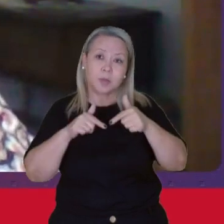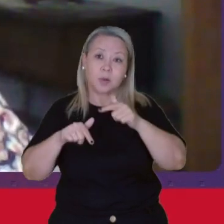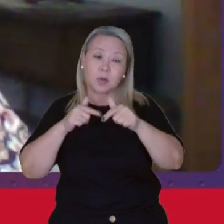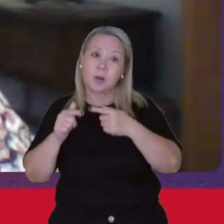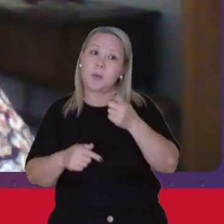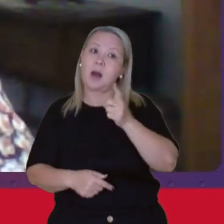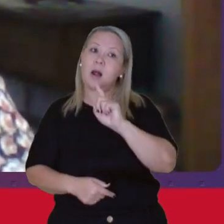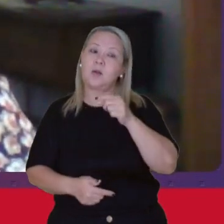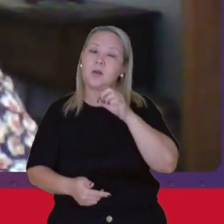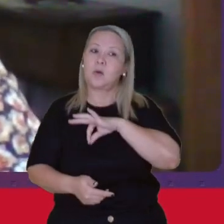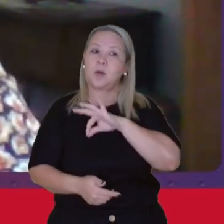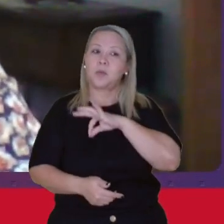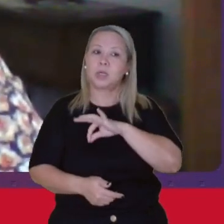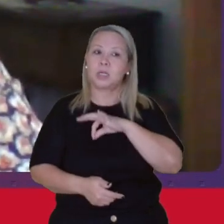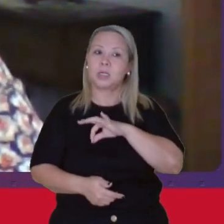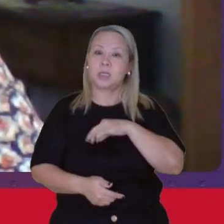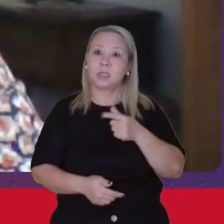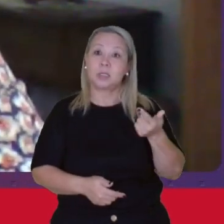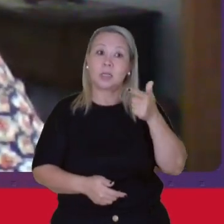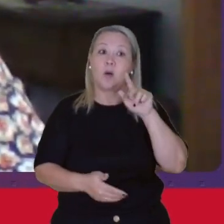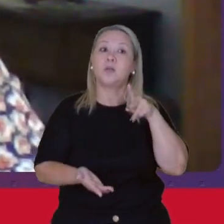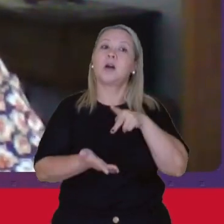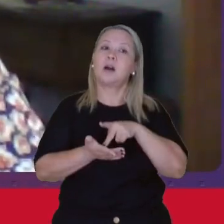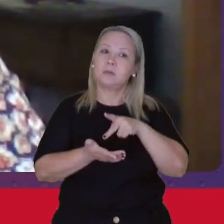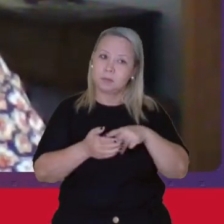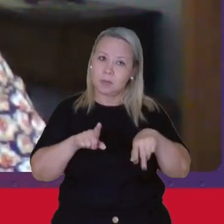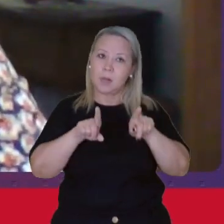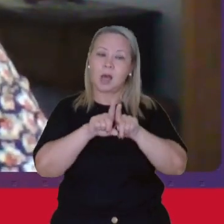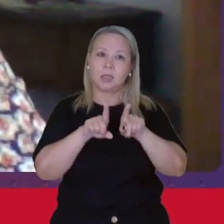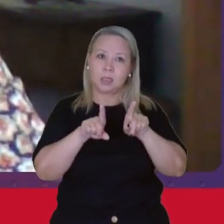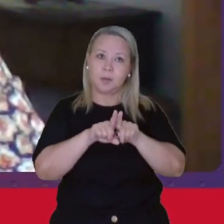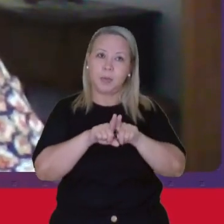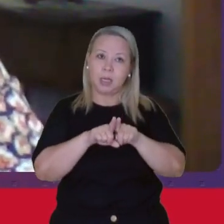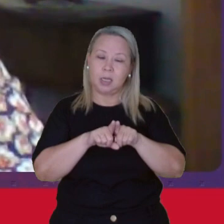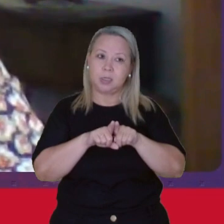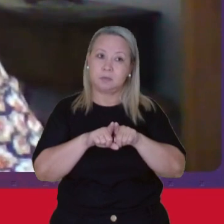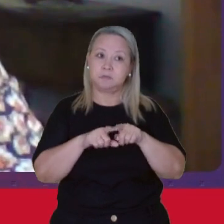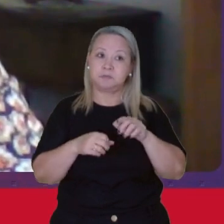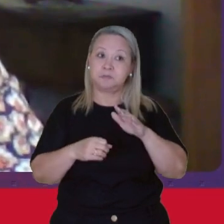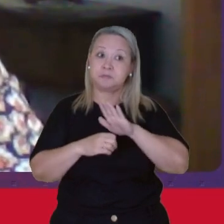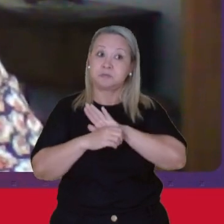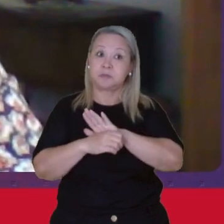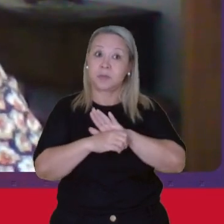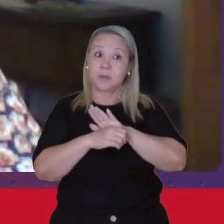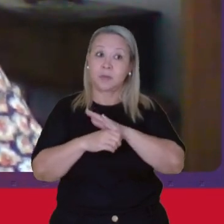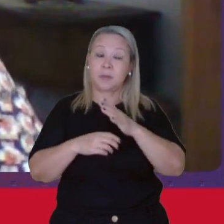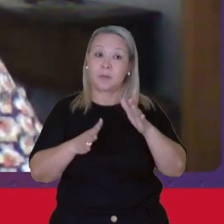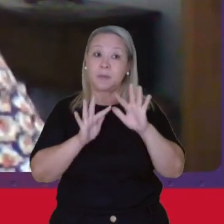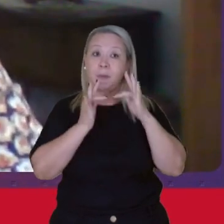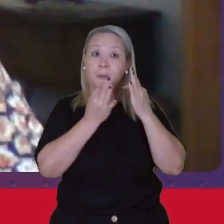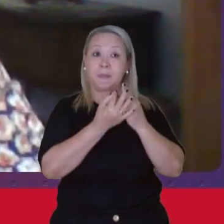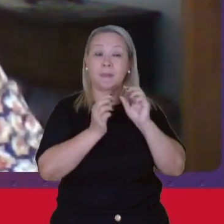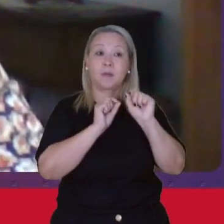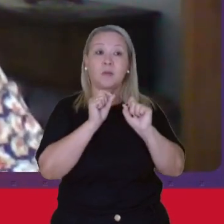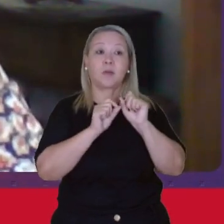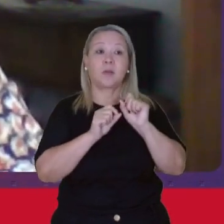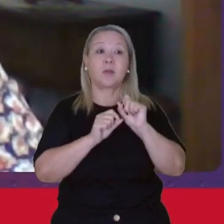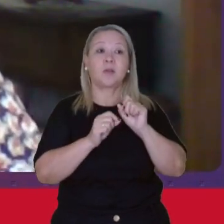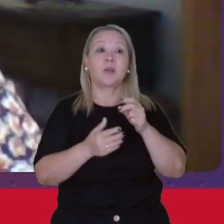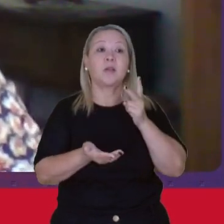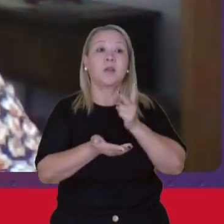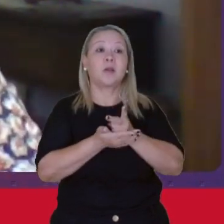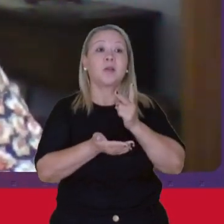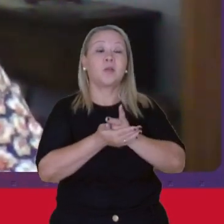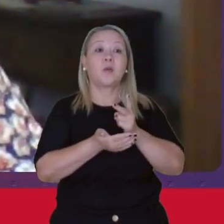remunerado Que é uma outra realidade também Em ajuda à família Em que se predomina o trabalho